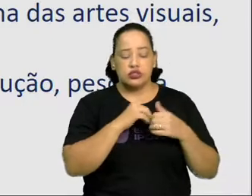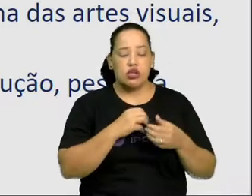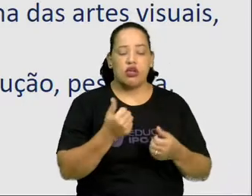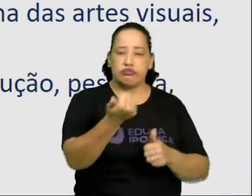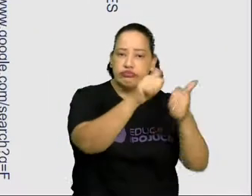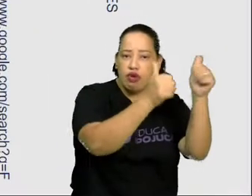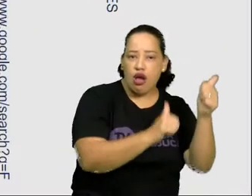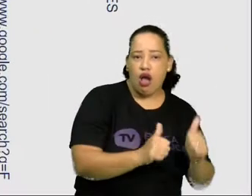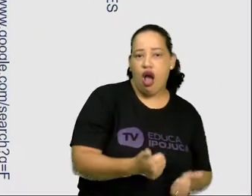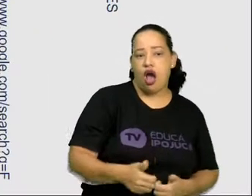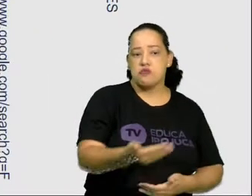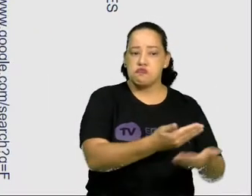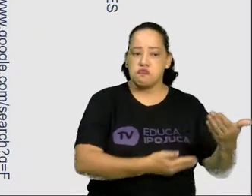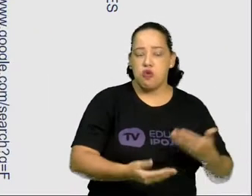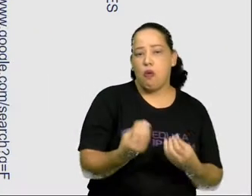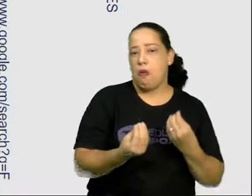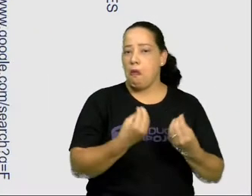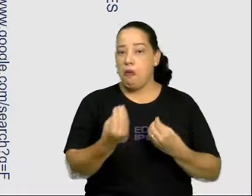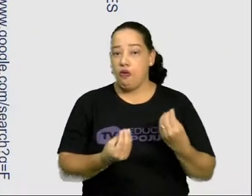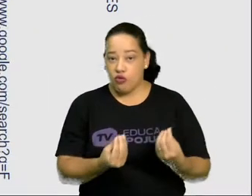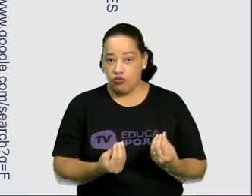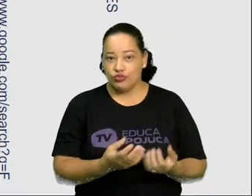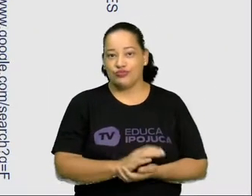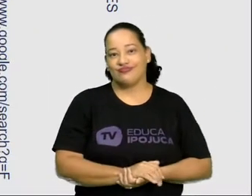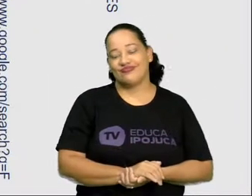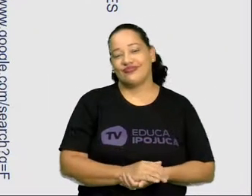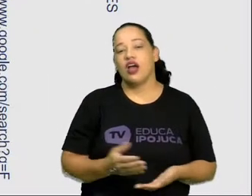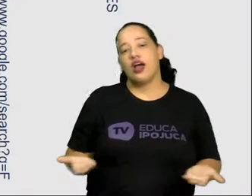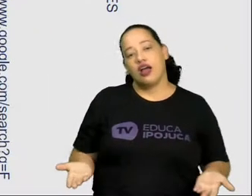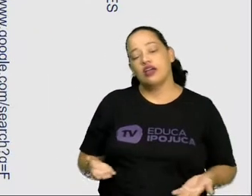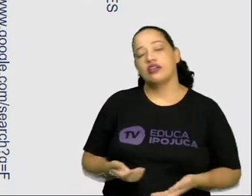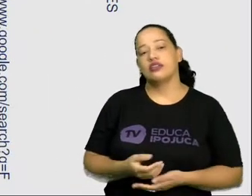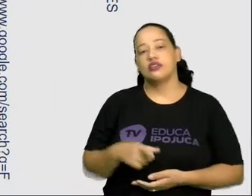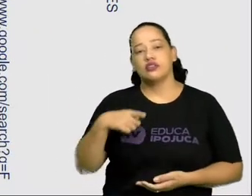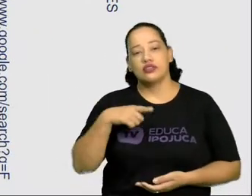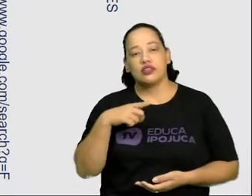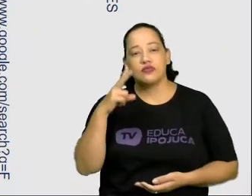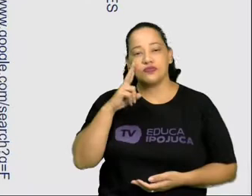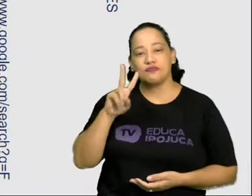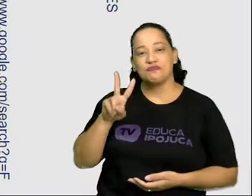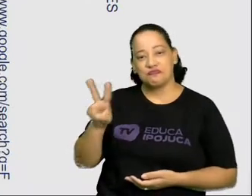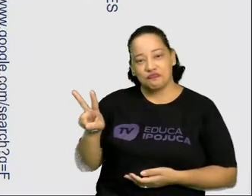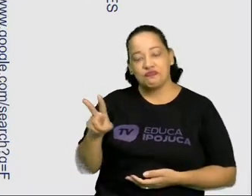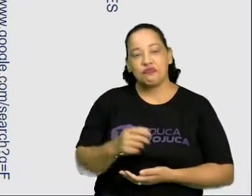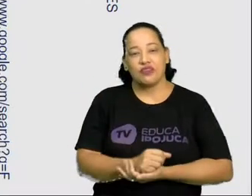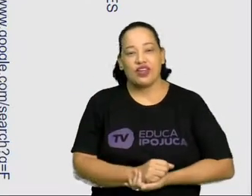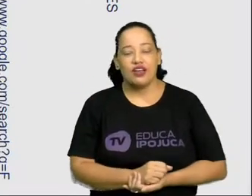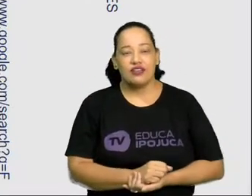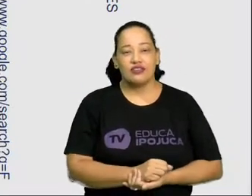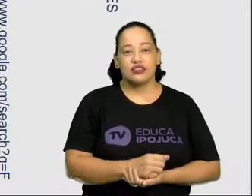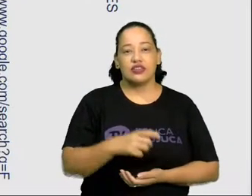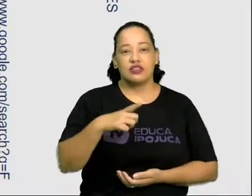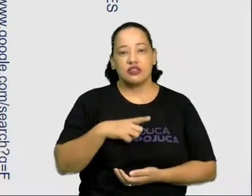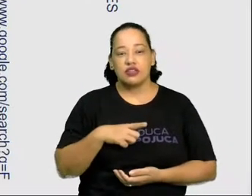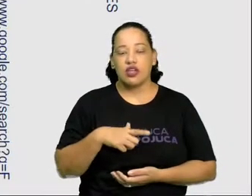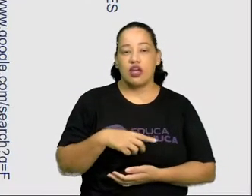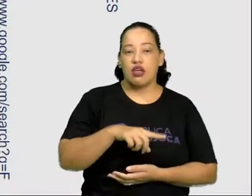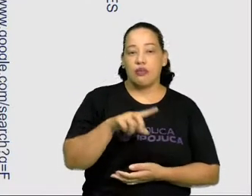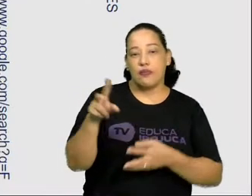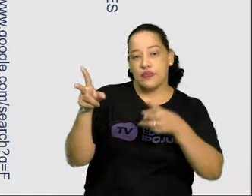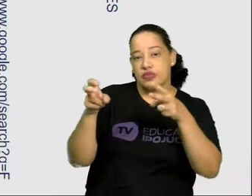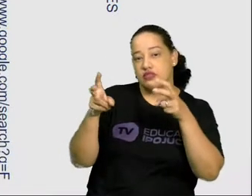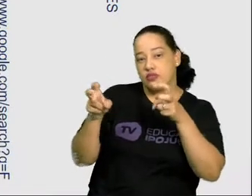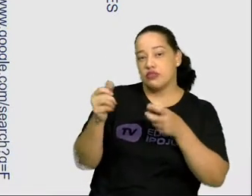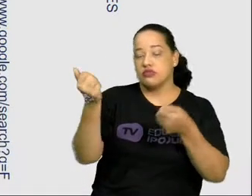arte. E aí eu trago para vocês aqui essa linda abordagem aqui na perspectiva da arte